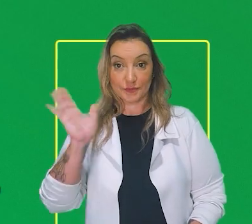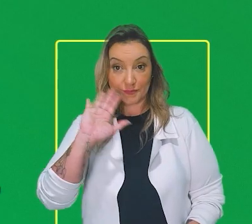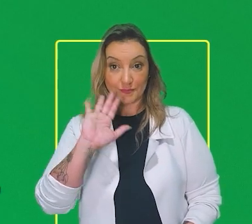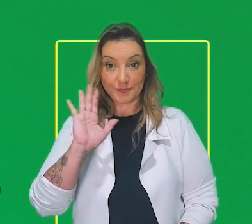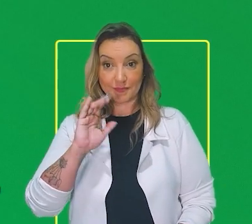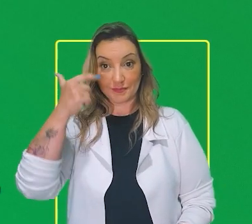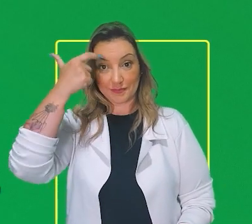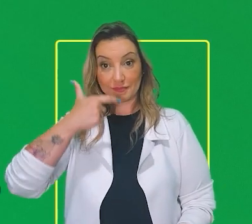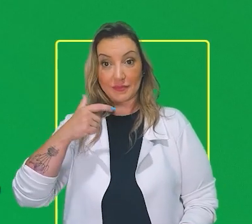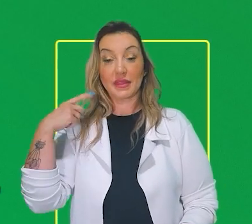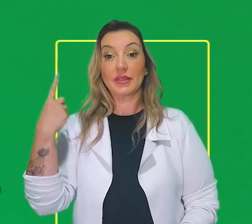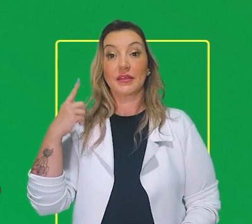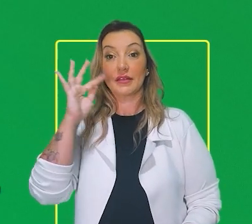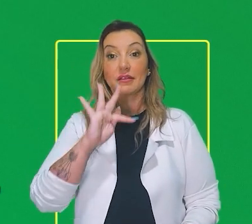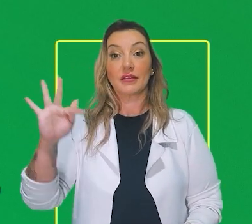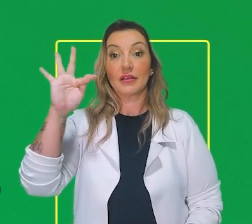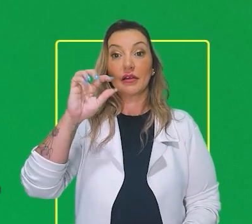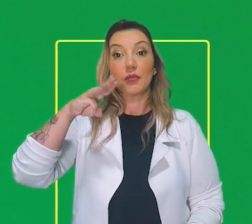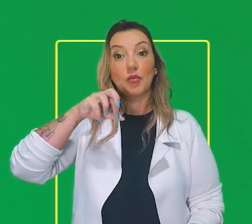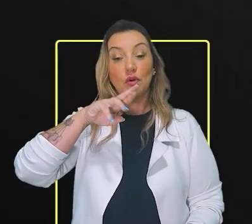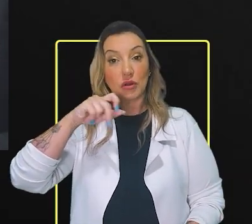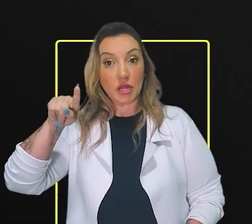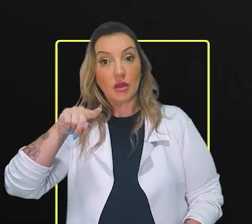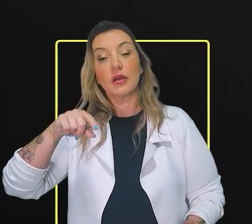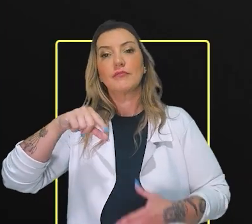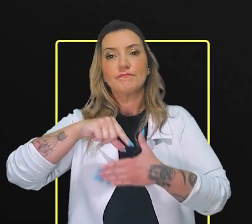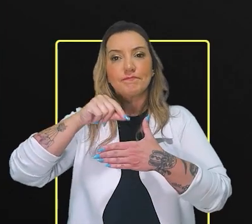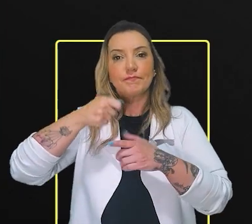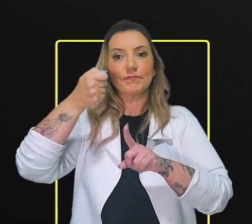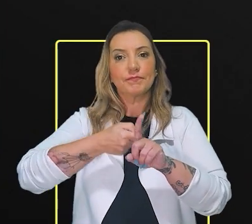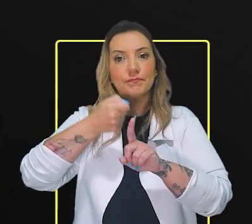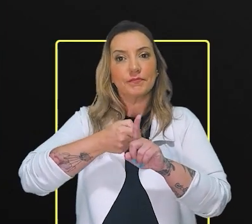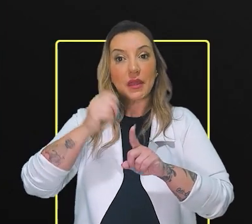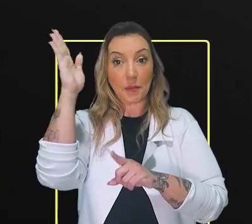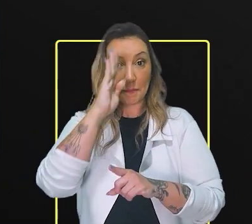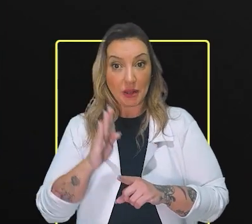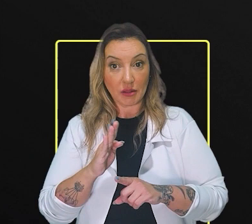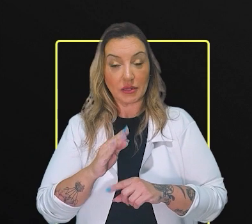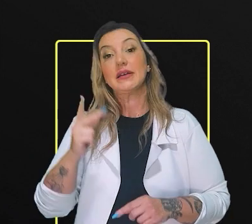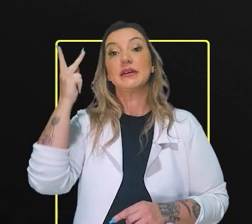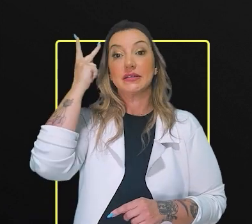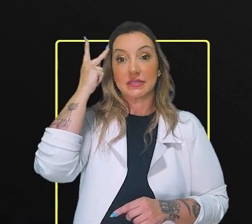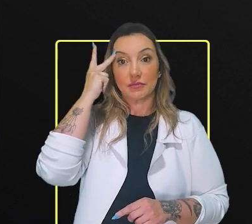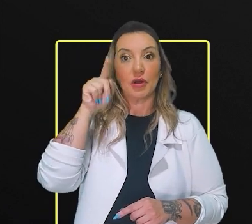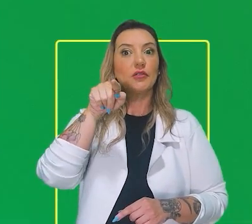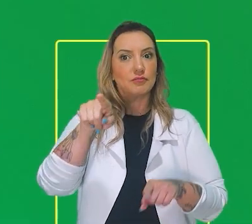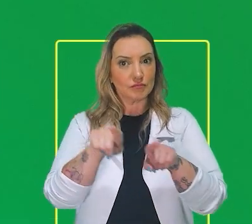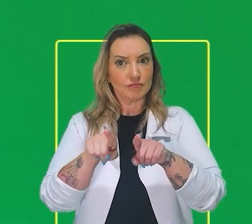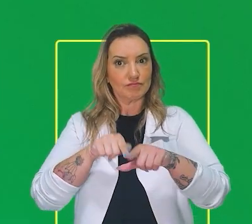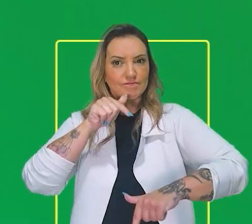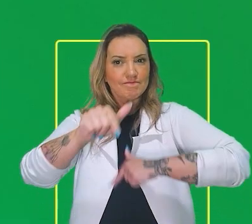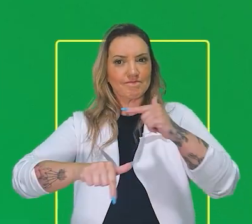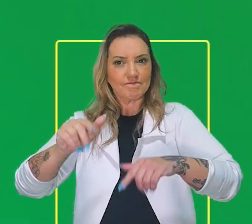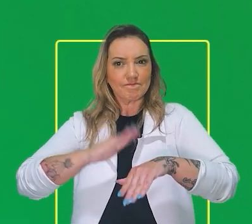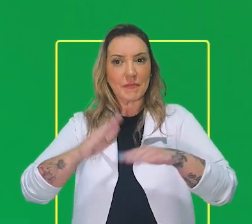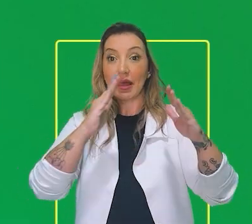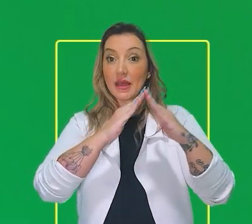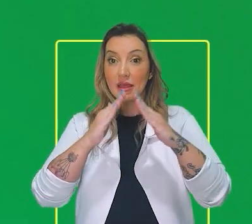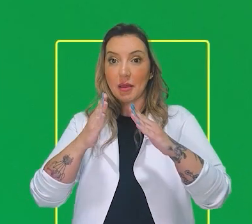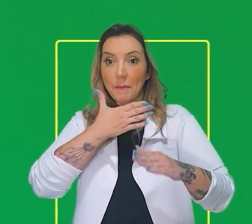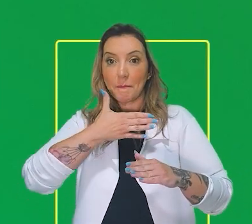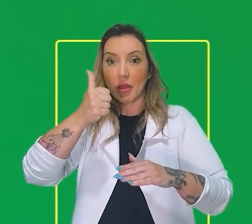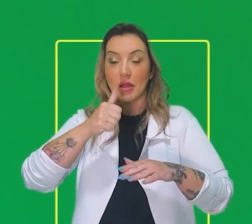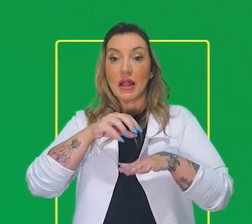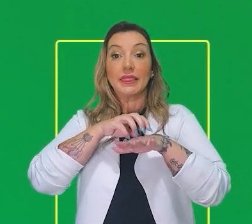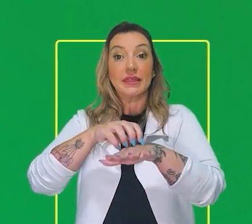Olá, aqui é o deputado federal Alberto Mourão. O MDB vem lutando pelo Brasil, São Paulo e você, trabalhando por mais moradia,